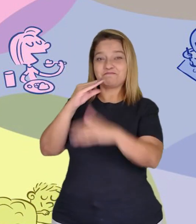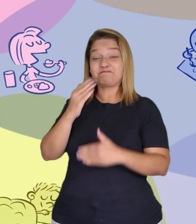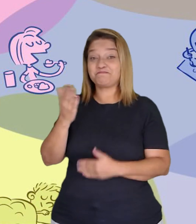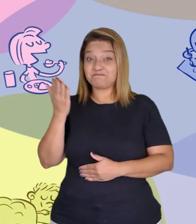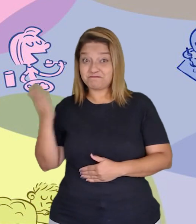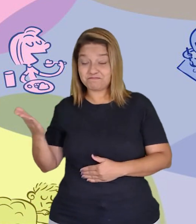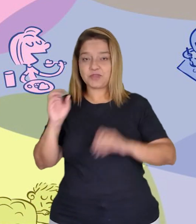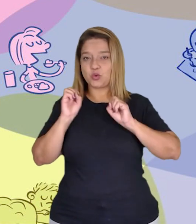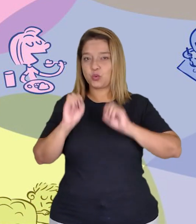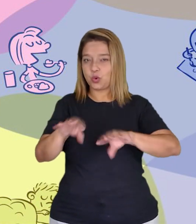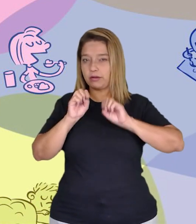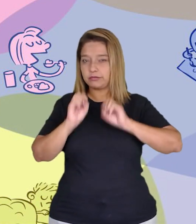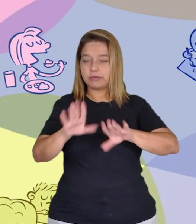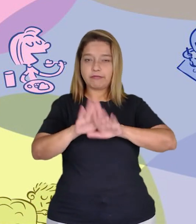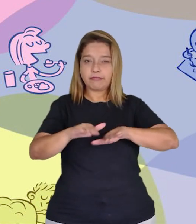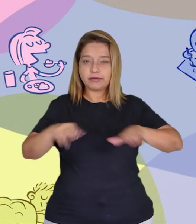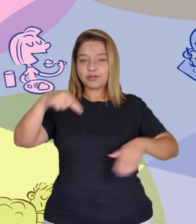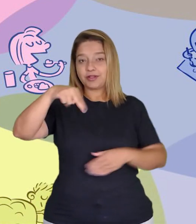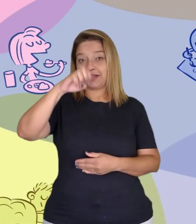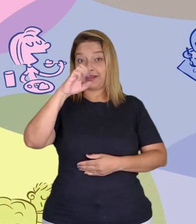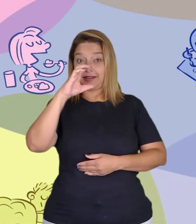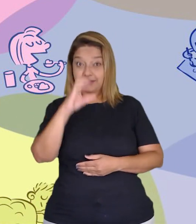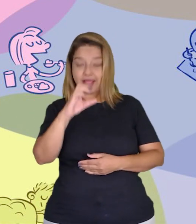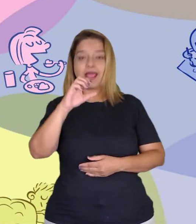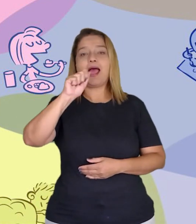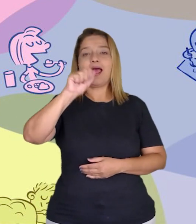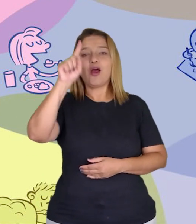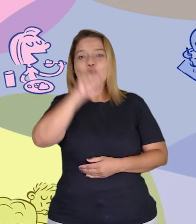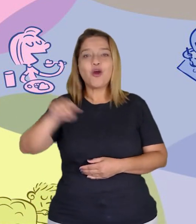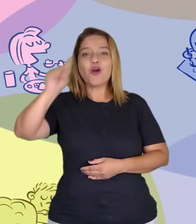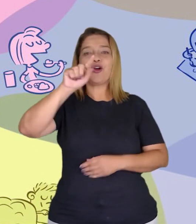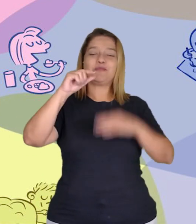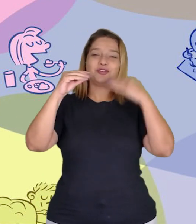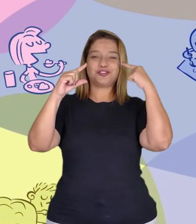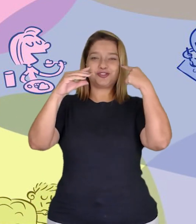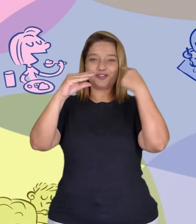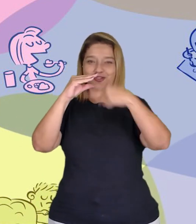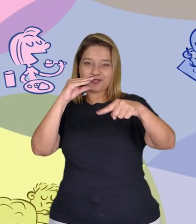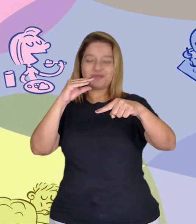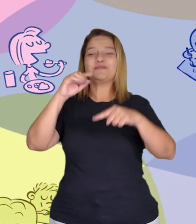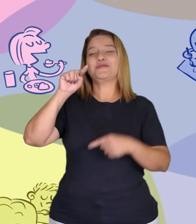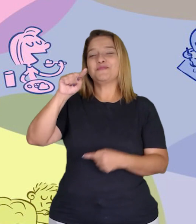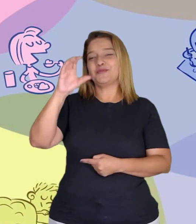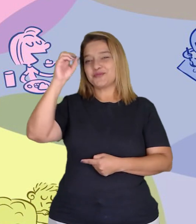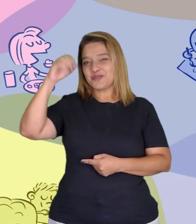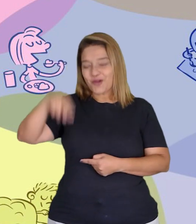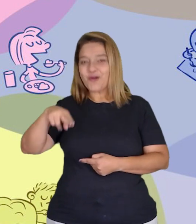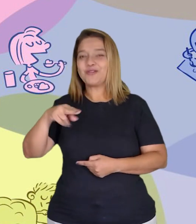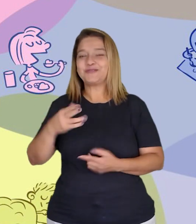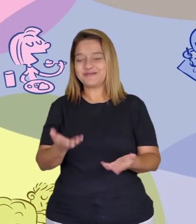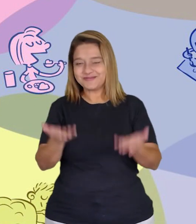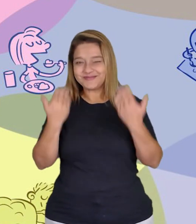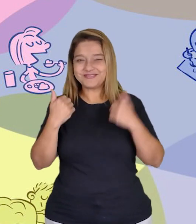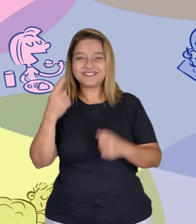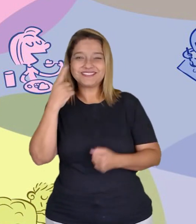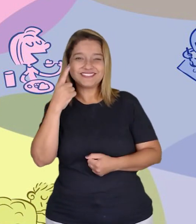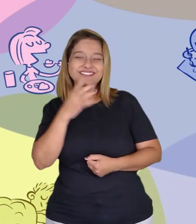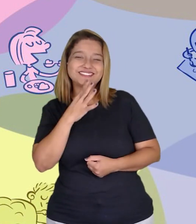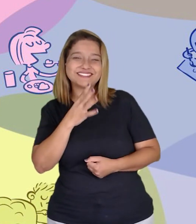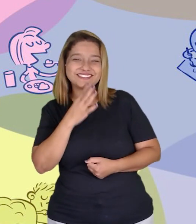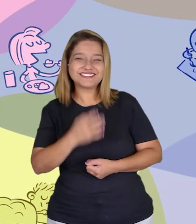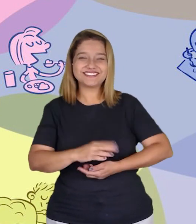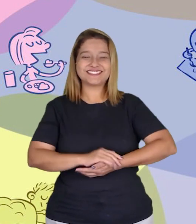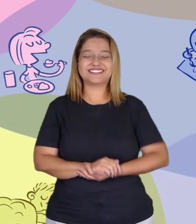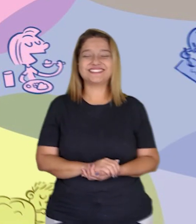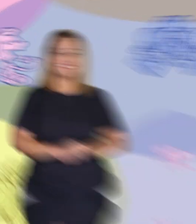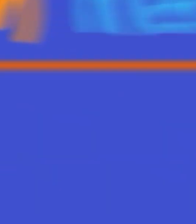gente, educaçãoinfantilnec, arroba gmail.com. Tudo sem acento, ok? Vamos conhecer?